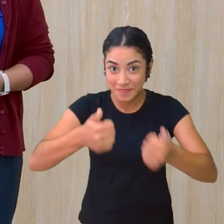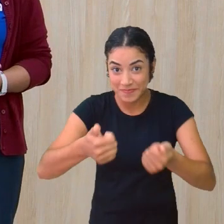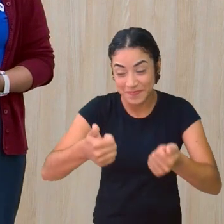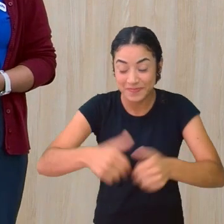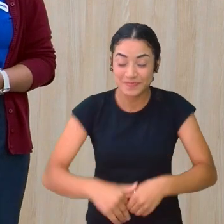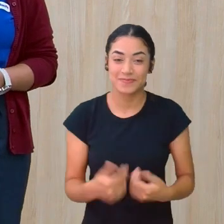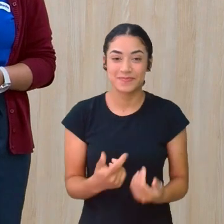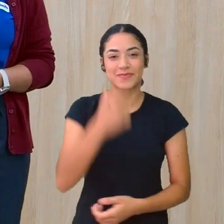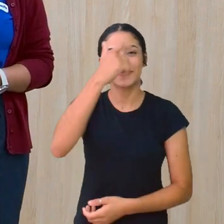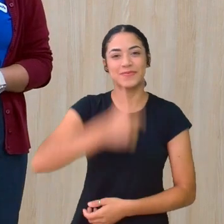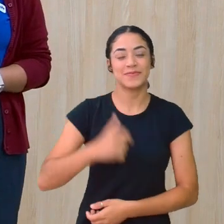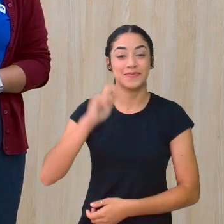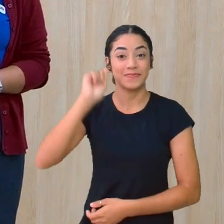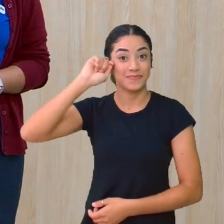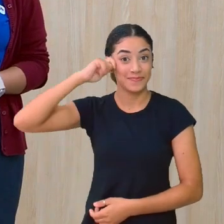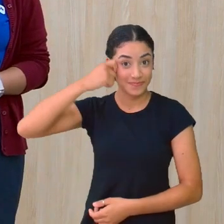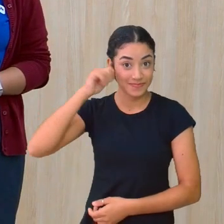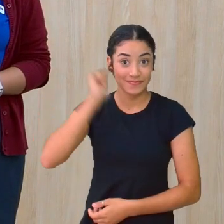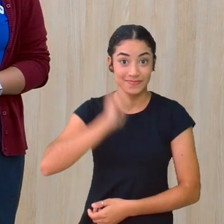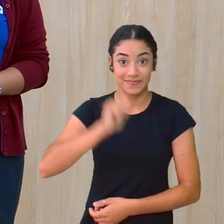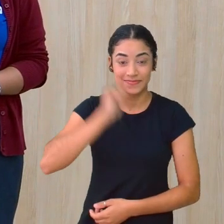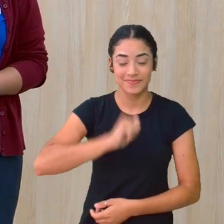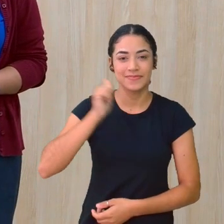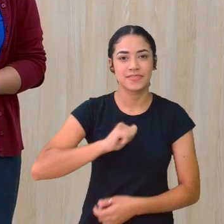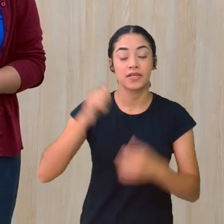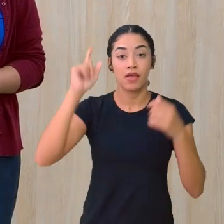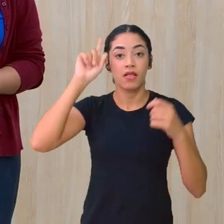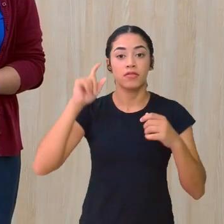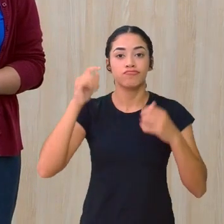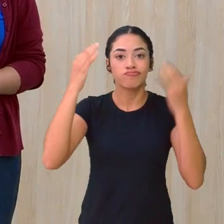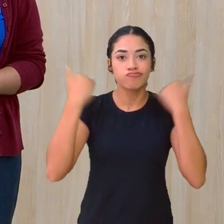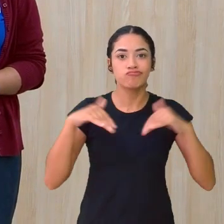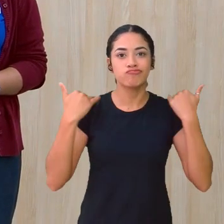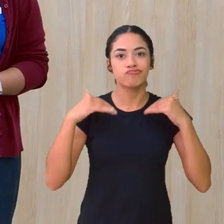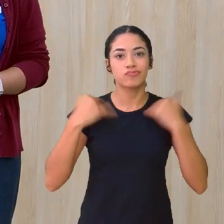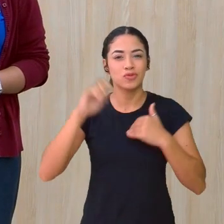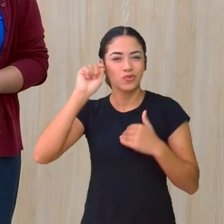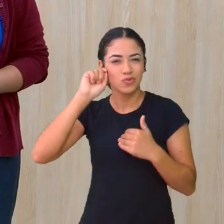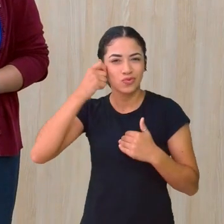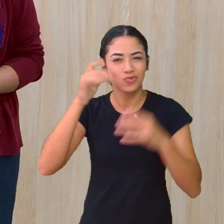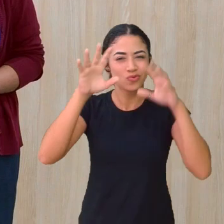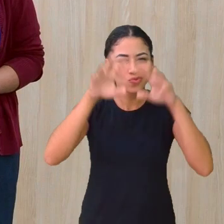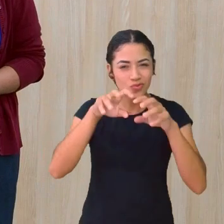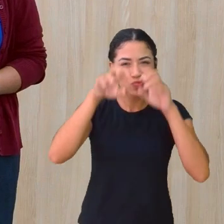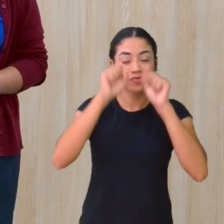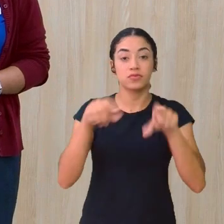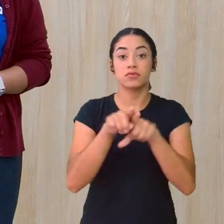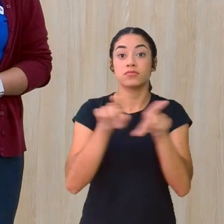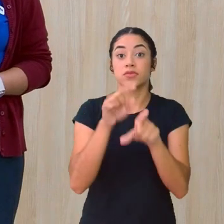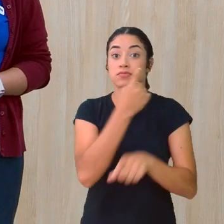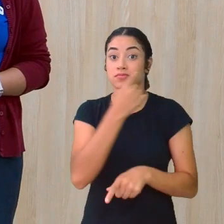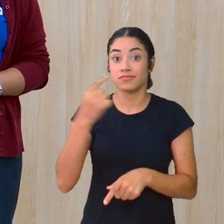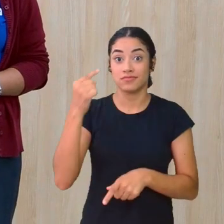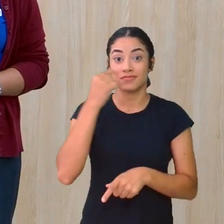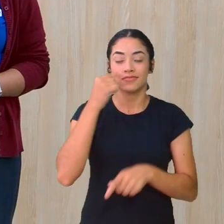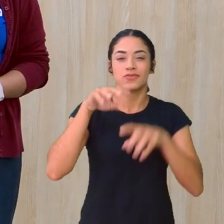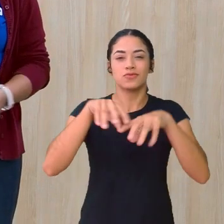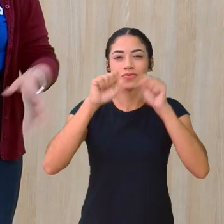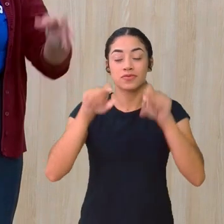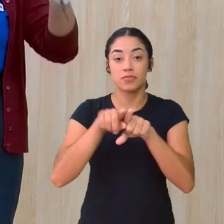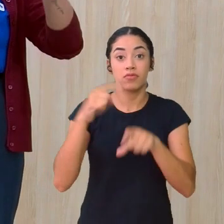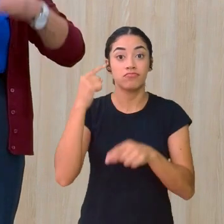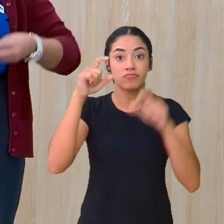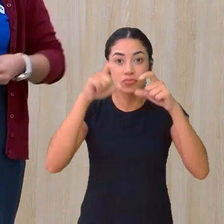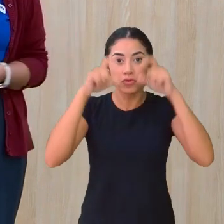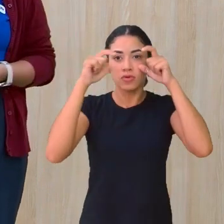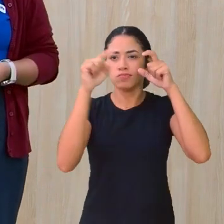Eu sou uma mulher negra de cabelos escuros, curtos, alisados, tenho olhos escuros, uso óculos arredondados,